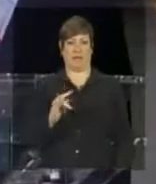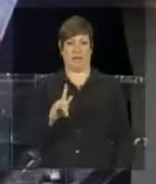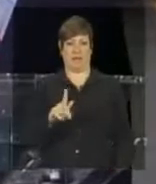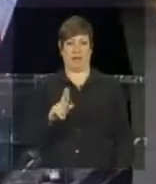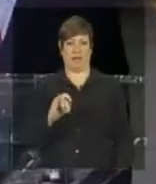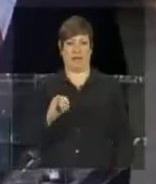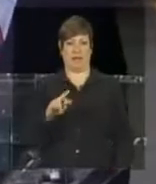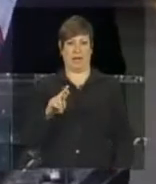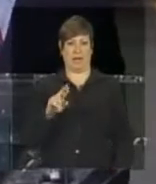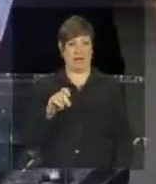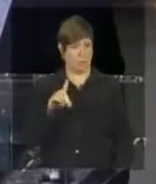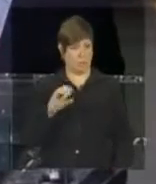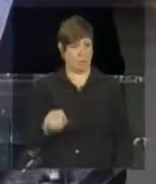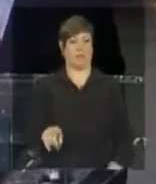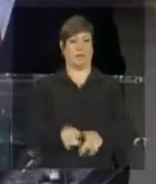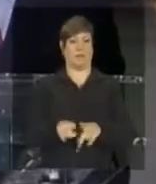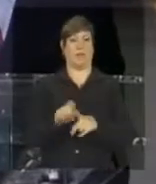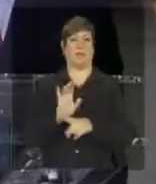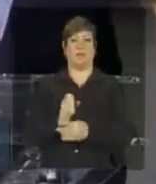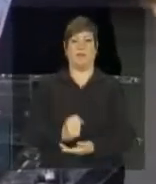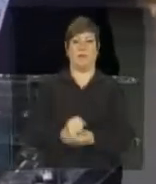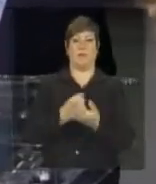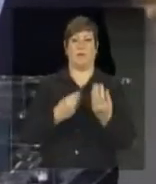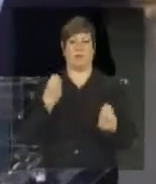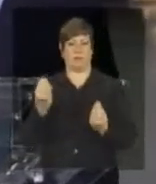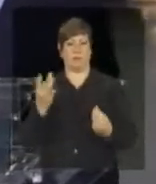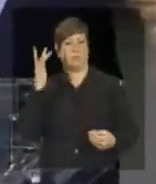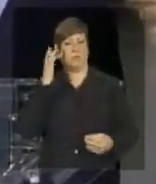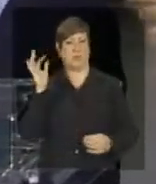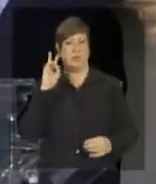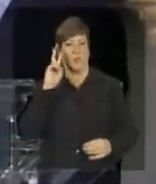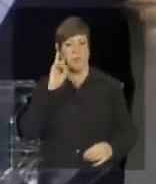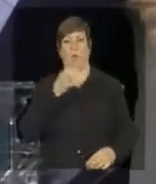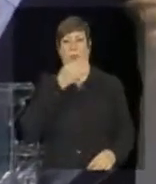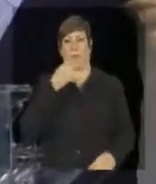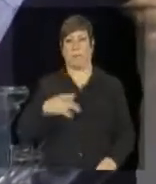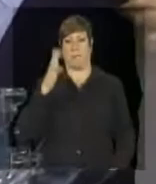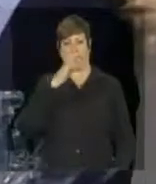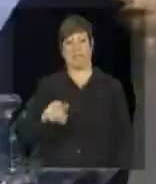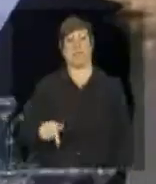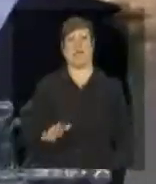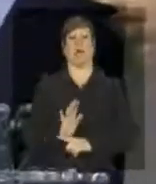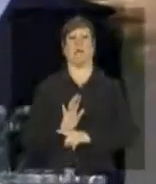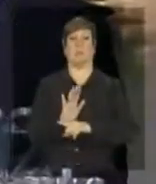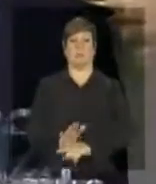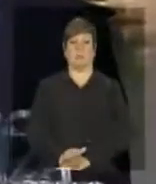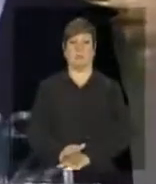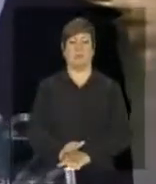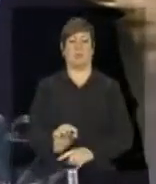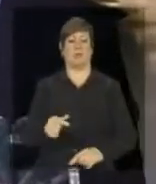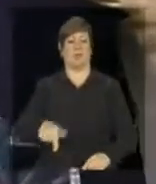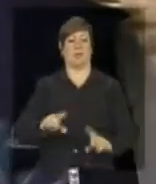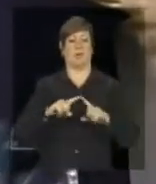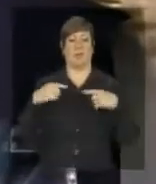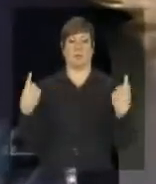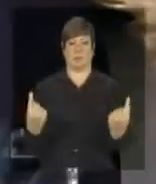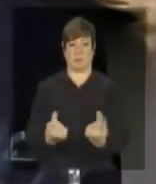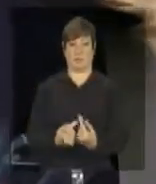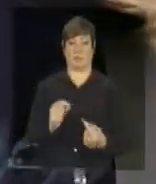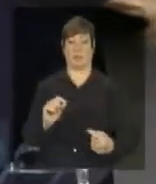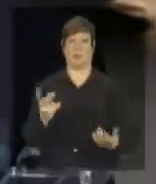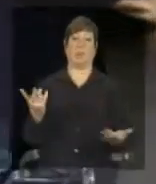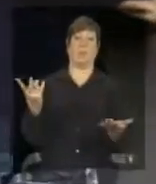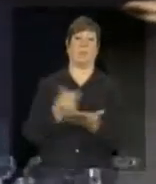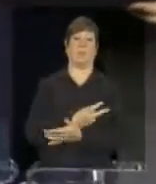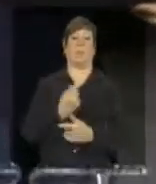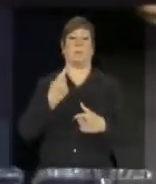habilidade a posição do Brasil e isso aí permitiu que, digamos, o eventual fracasso